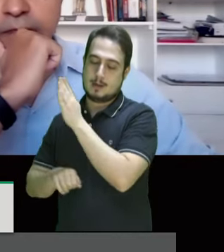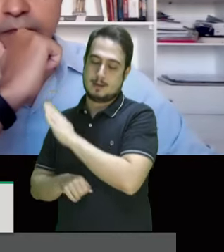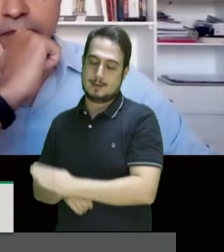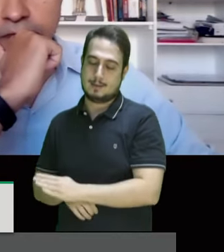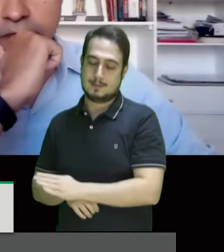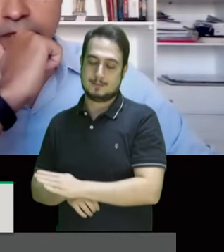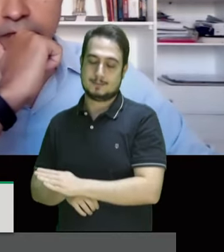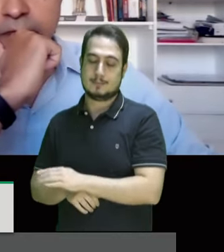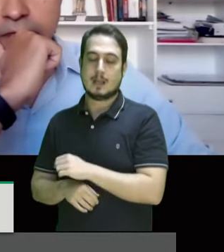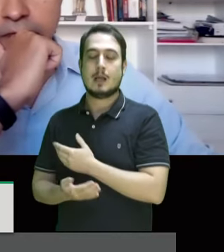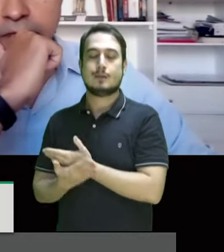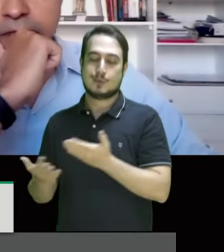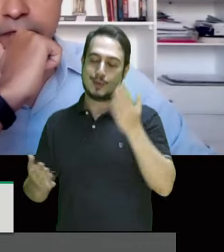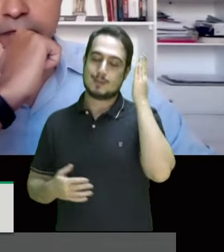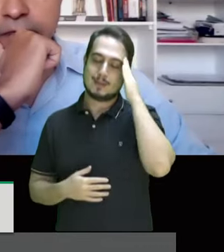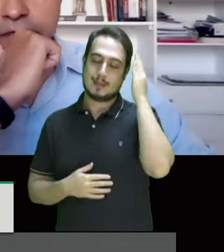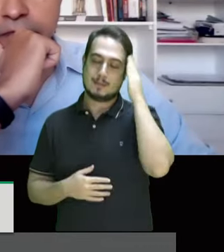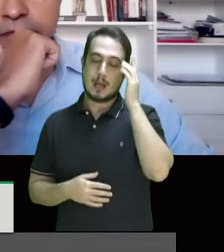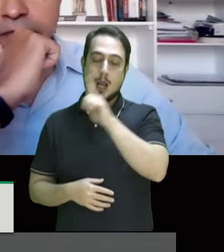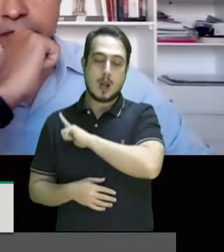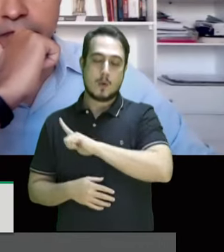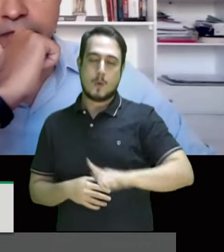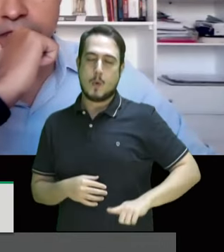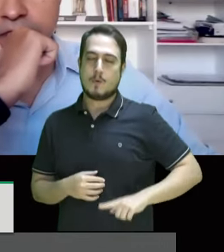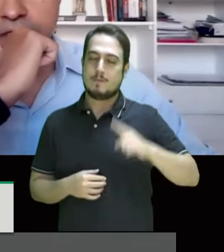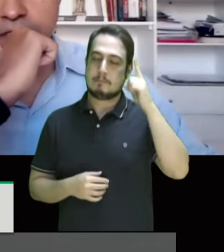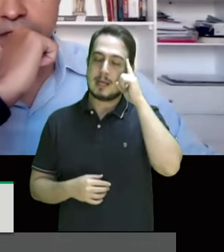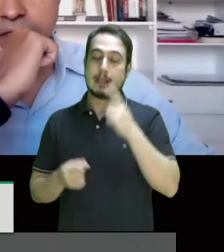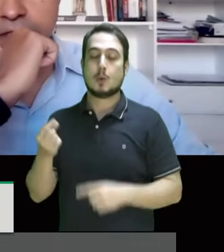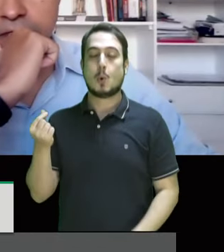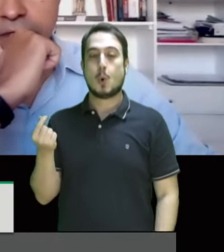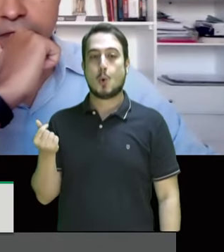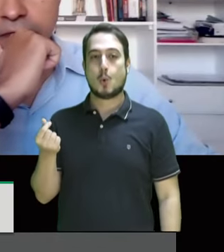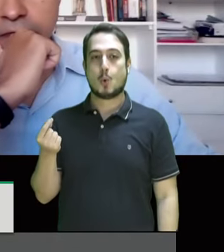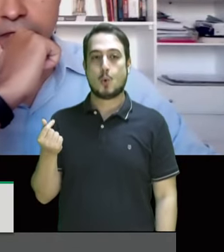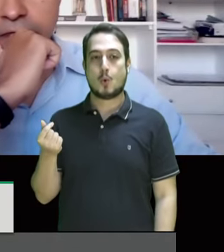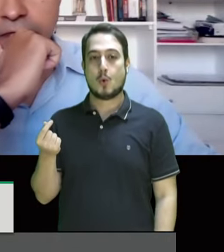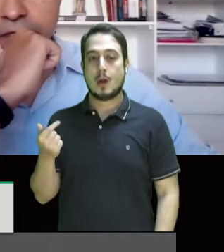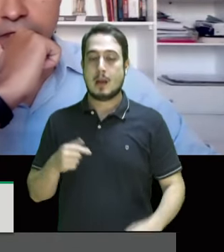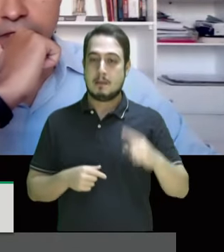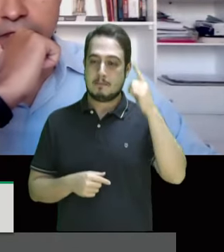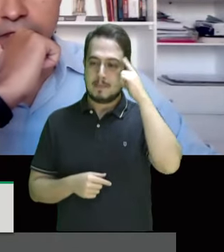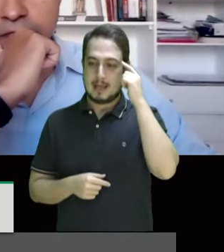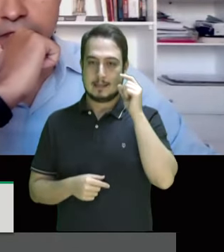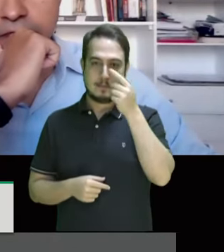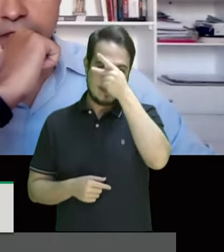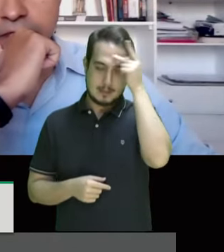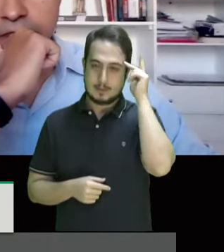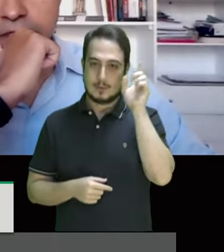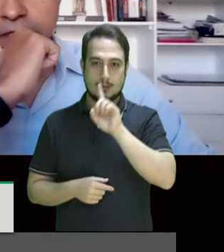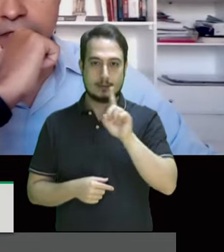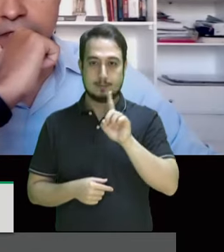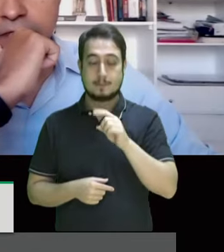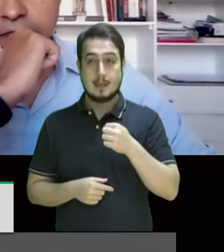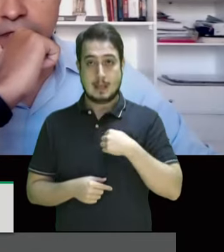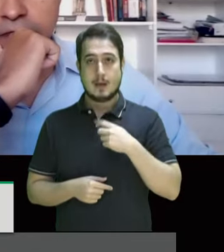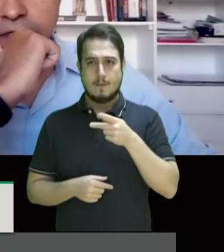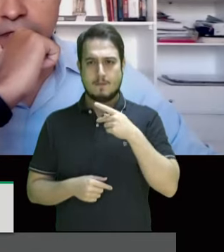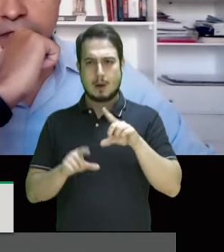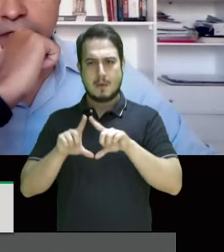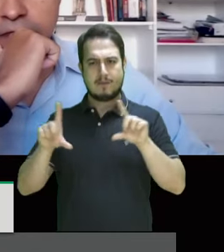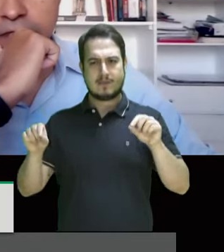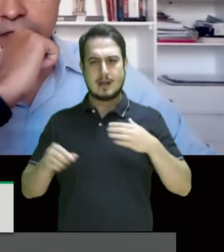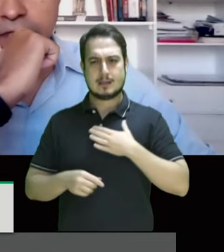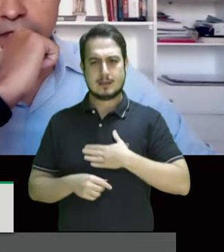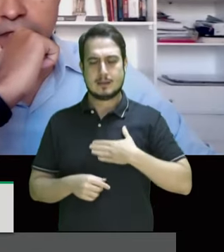nós sabemos disso é o governo que pensa no lucro e que não pensa nas pessoas e encerro com uma frase que eu